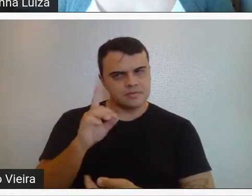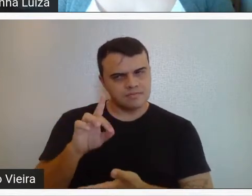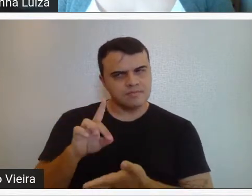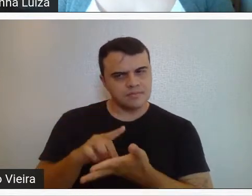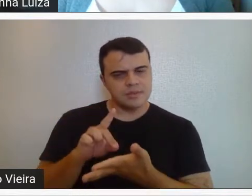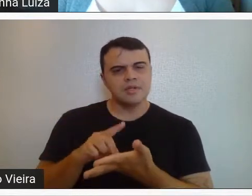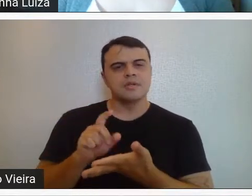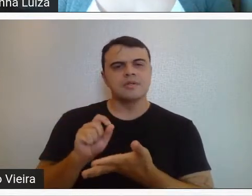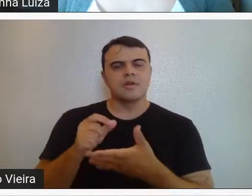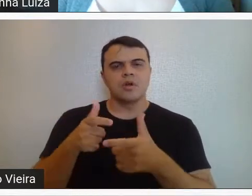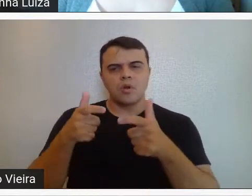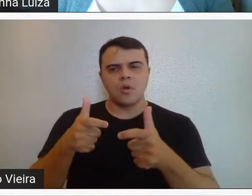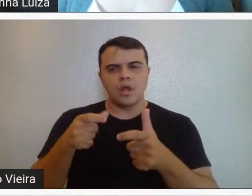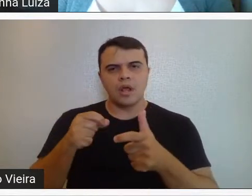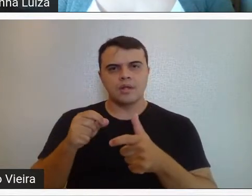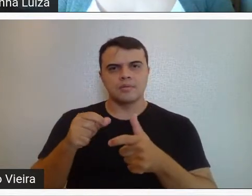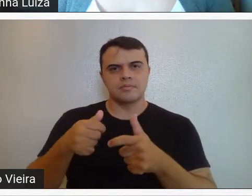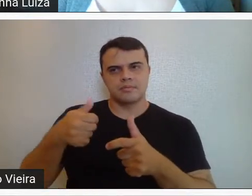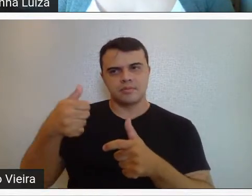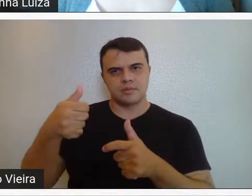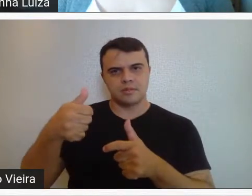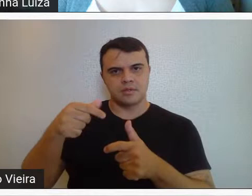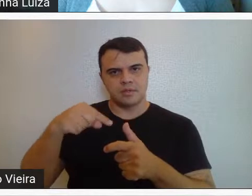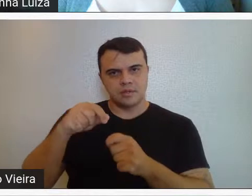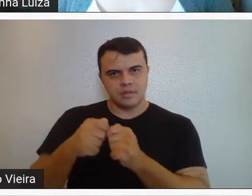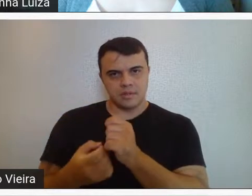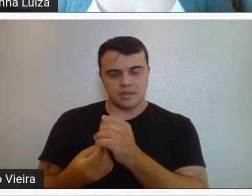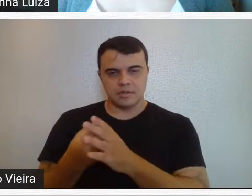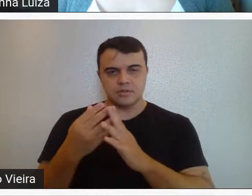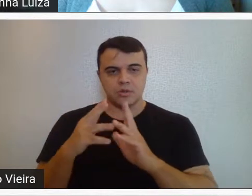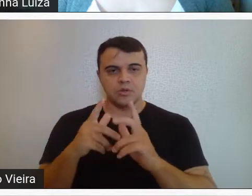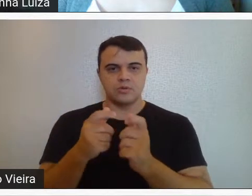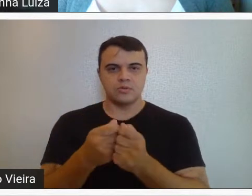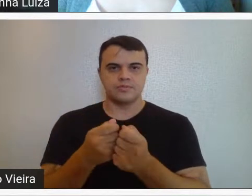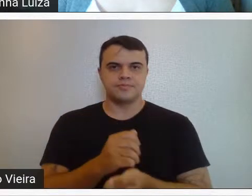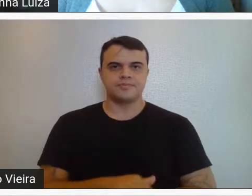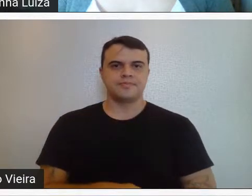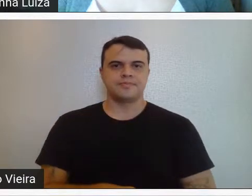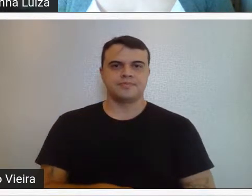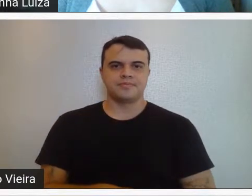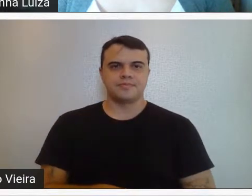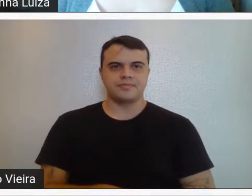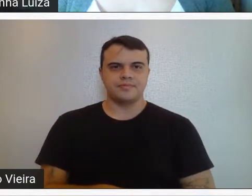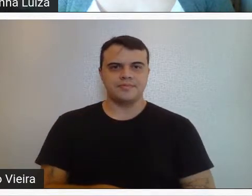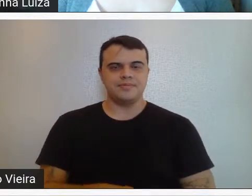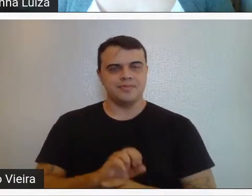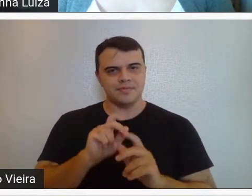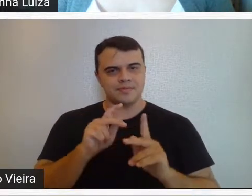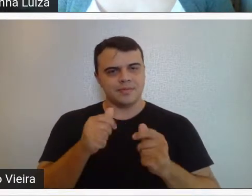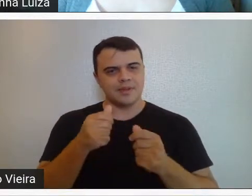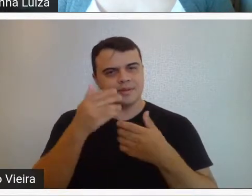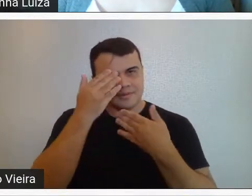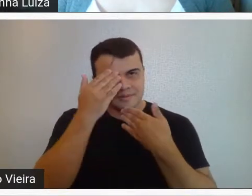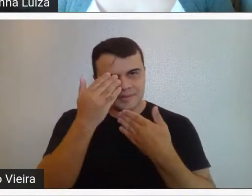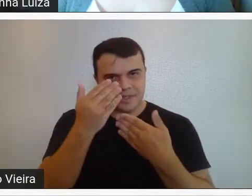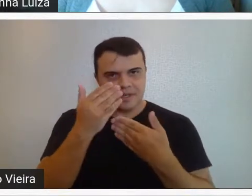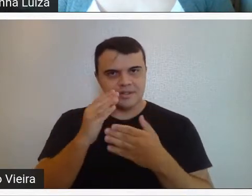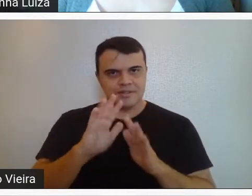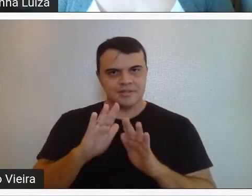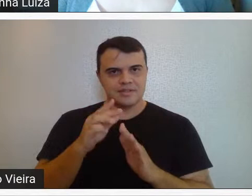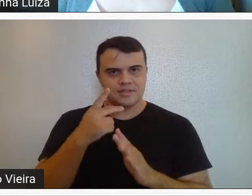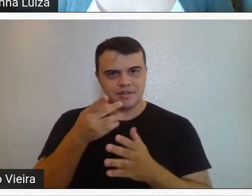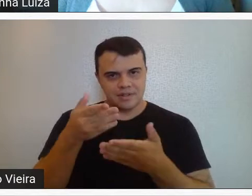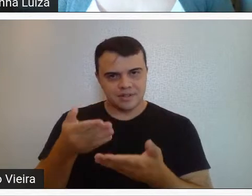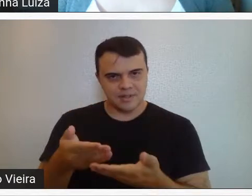espaço de protagonismo na consolidação de todo esse pensamento. Então é isso, pessoal, obrigada, tchau, tchau,